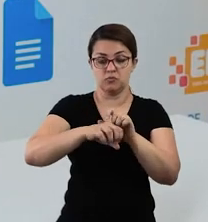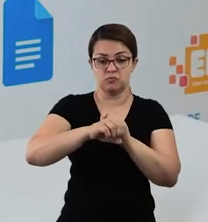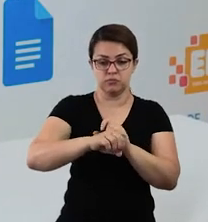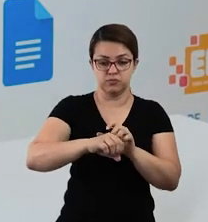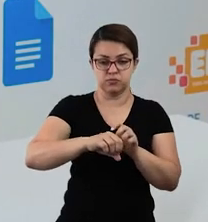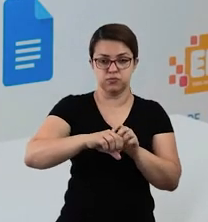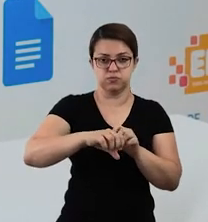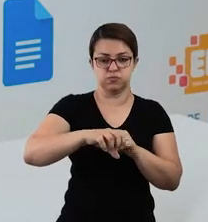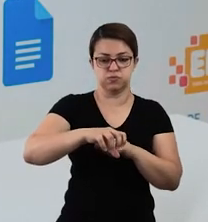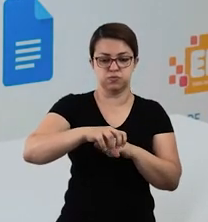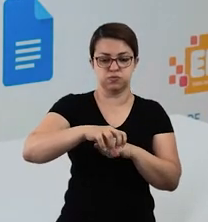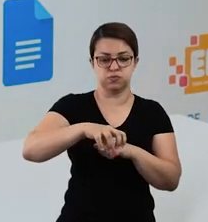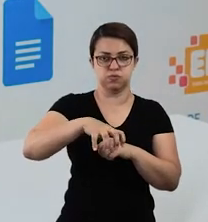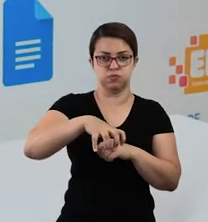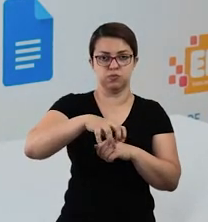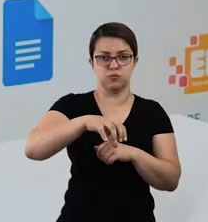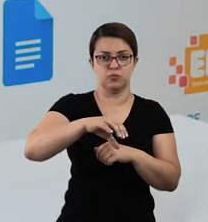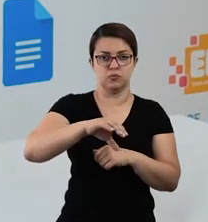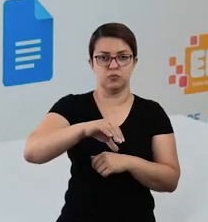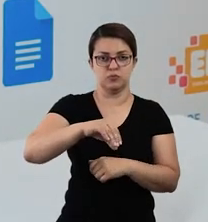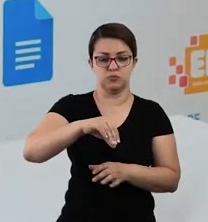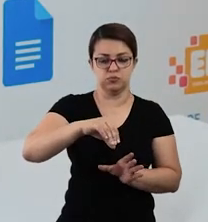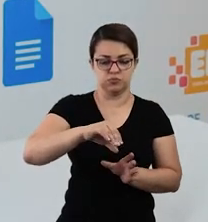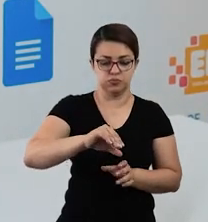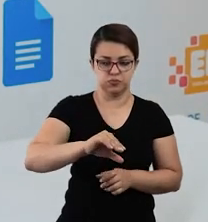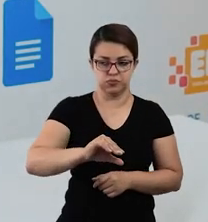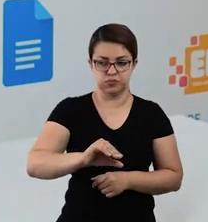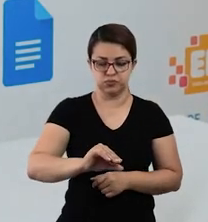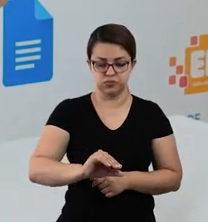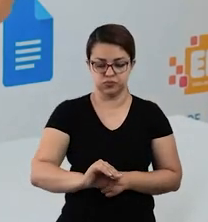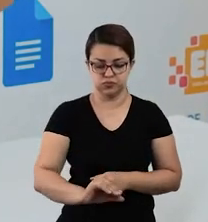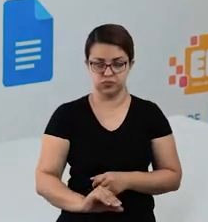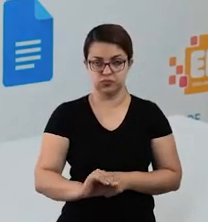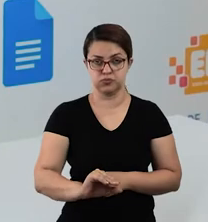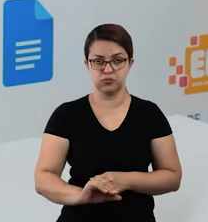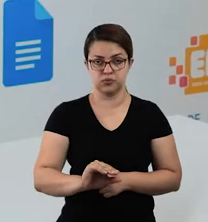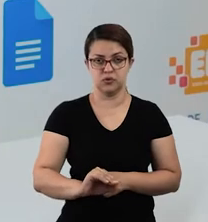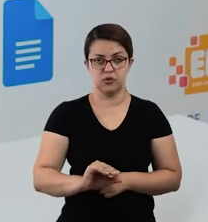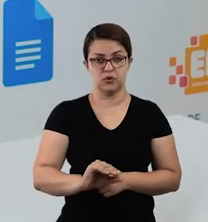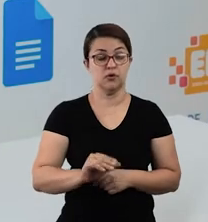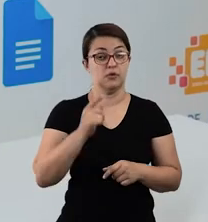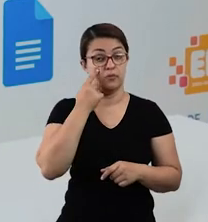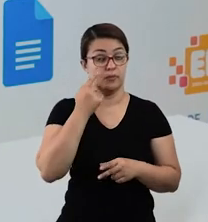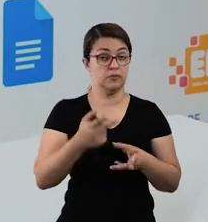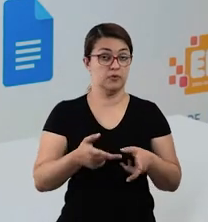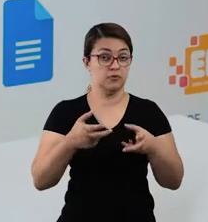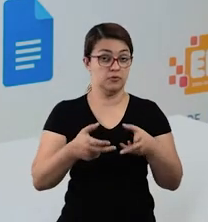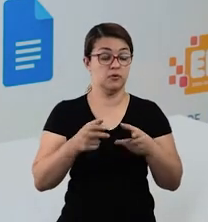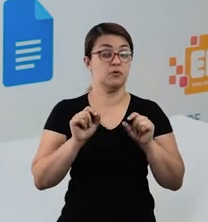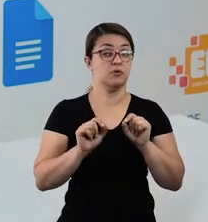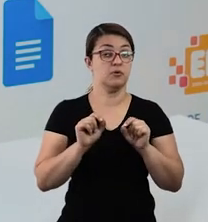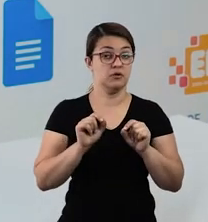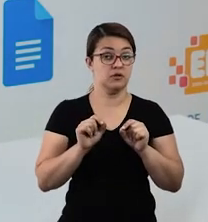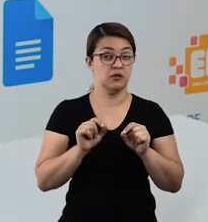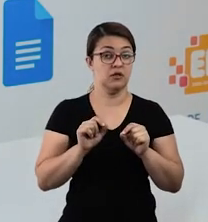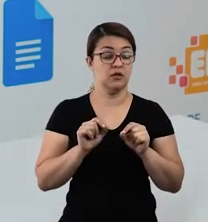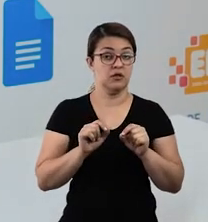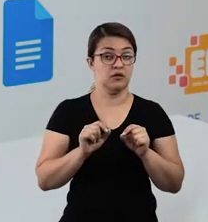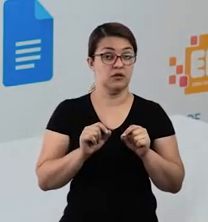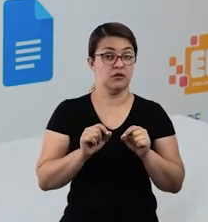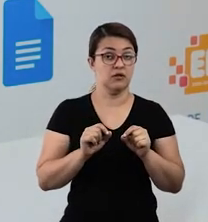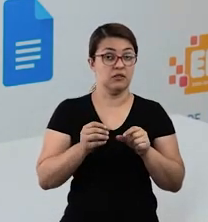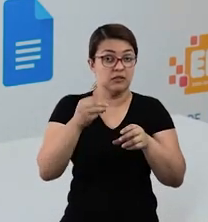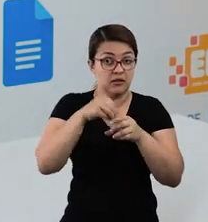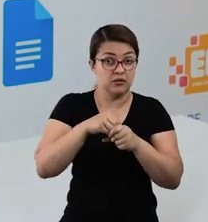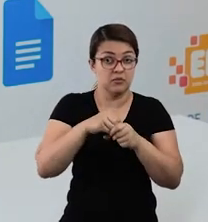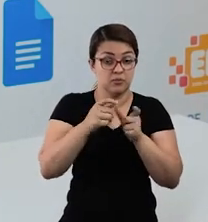encher de água a bucha, o que vai acontecer com a bucha? Ela vai para o fundo do recipiente. Ou seja, ela ganhou